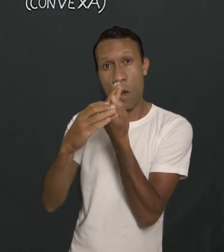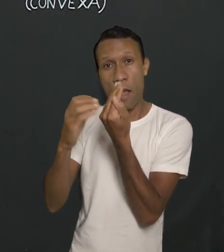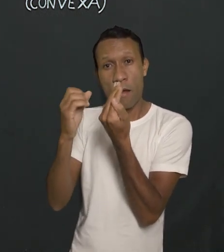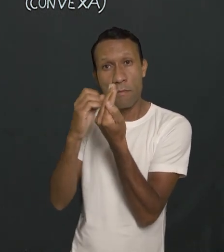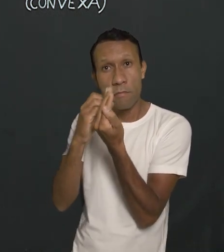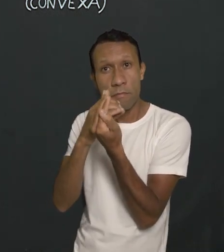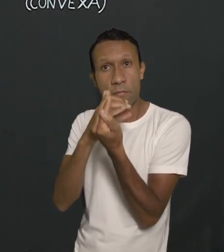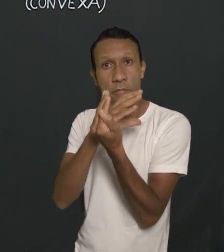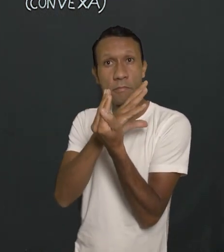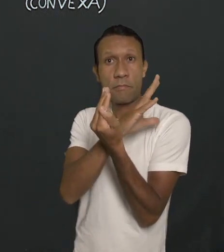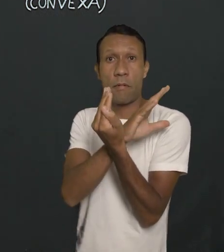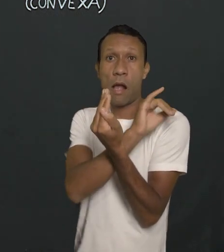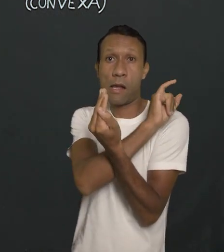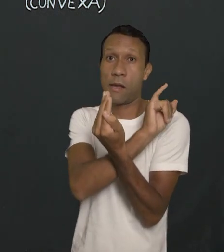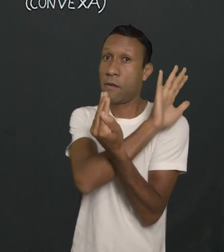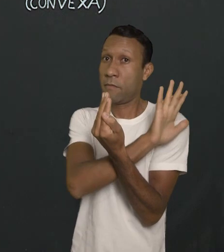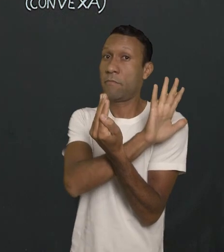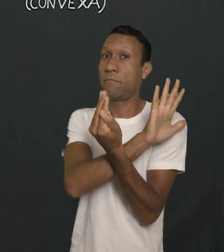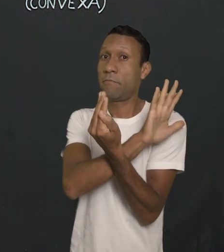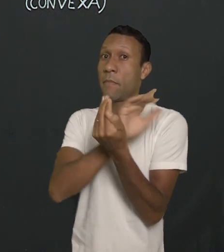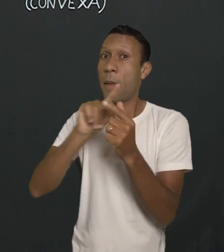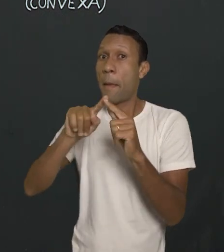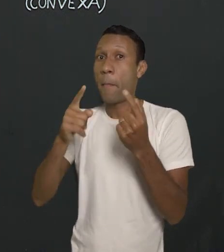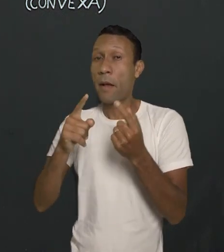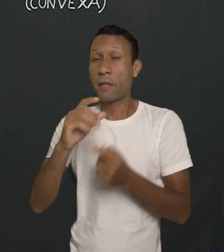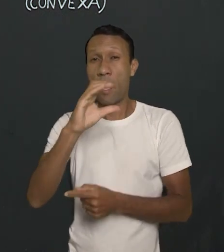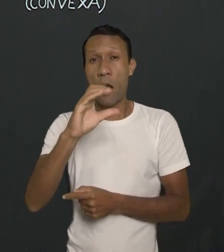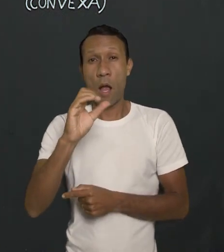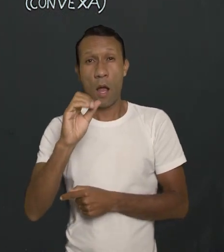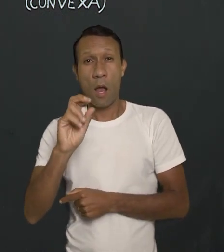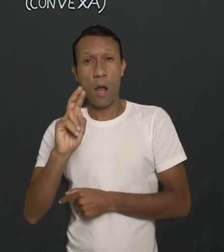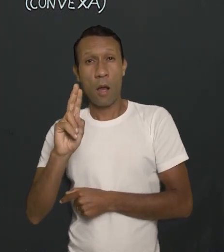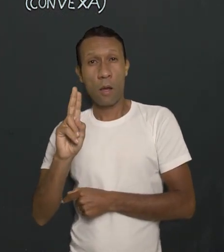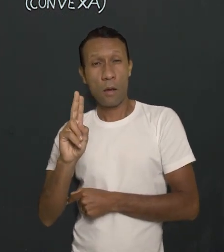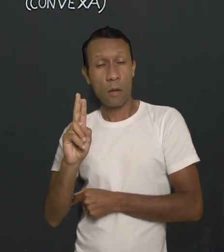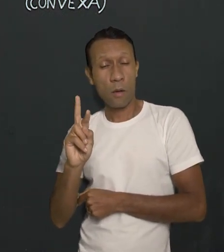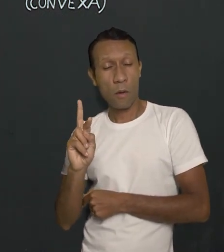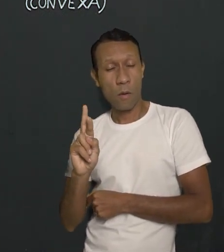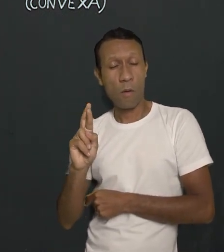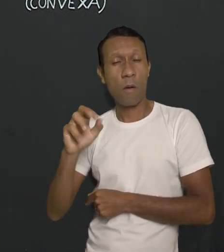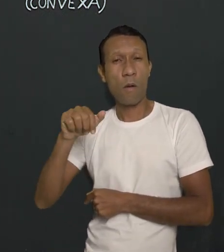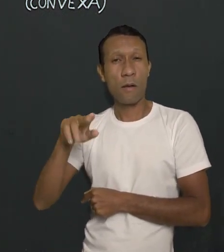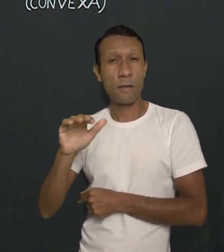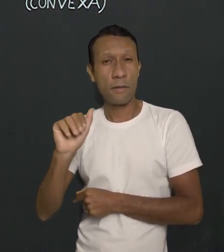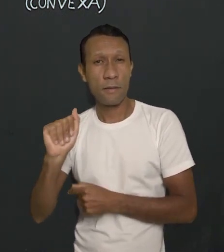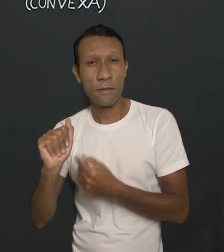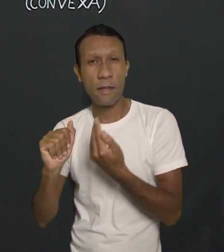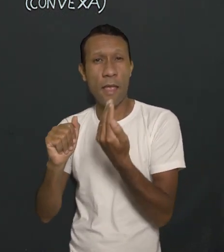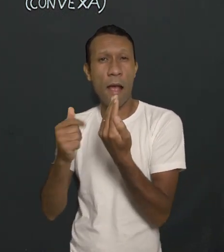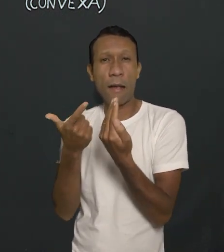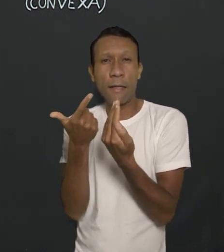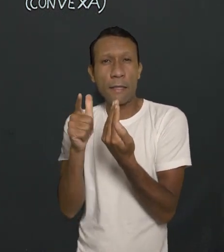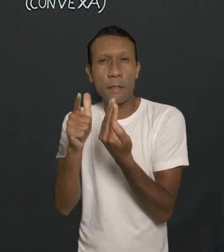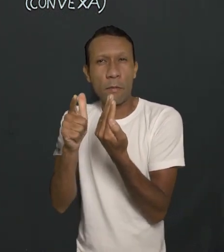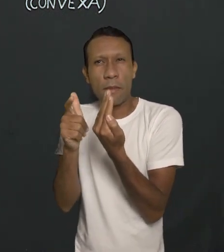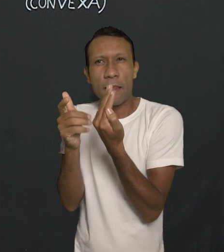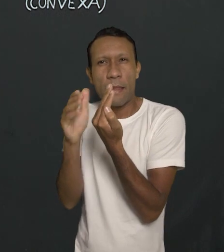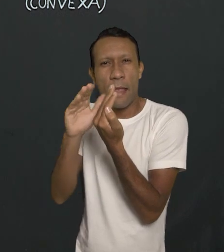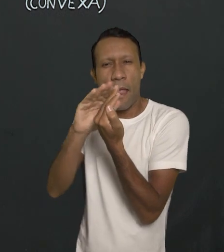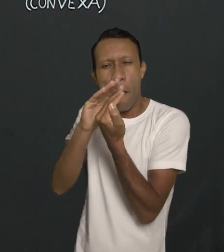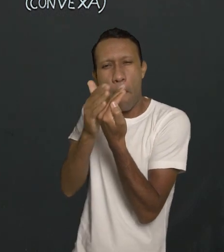e formar legal, lá no fundo. A córnea de quem tem astigmatismo, ela não tem aquela